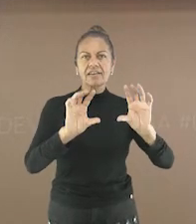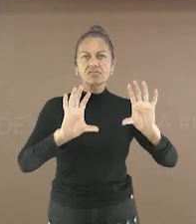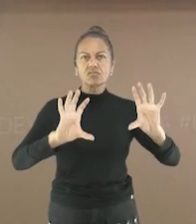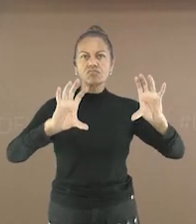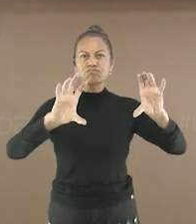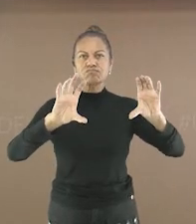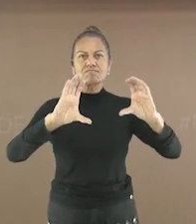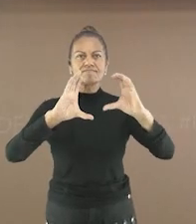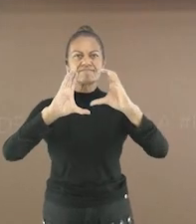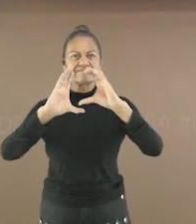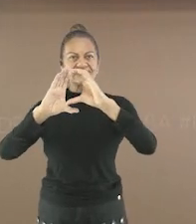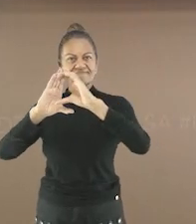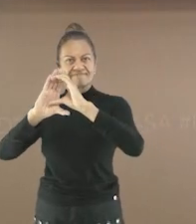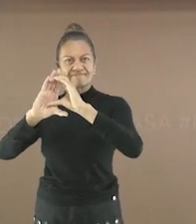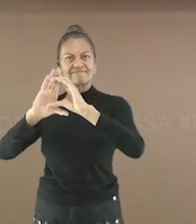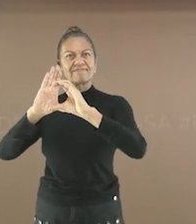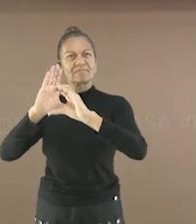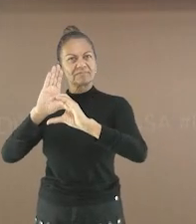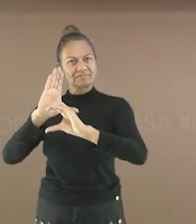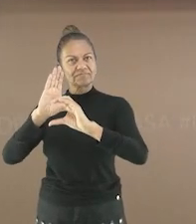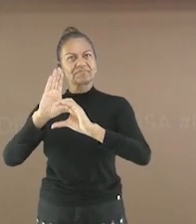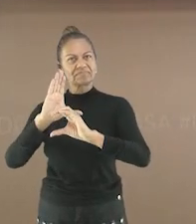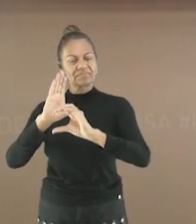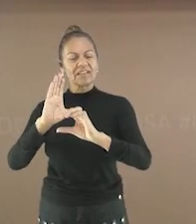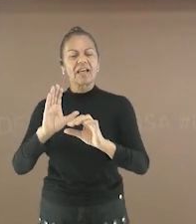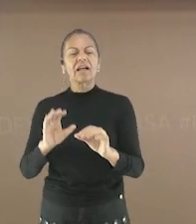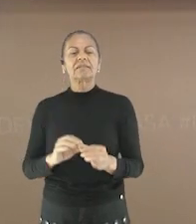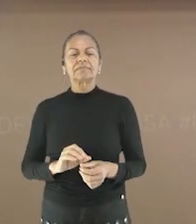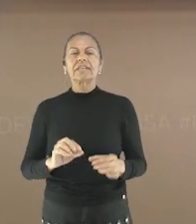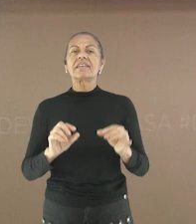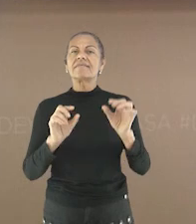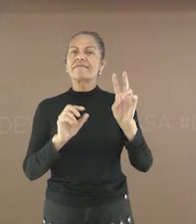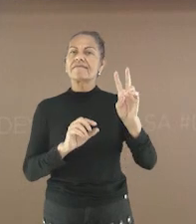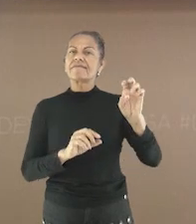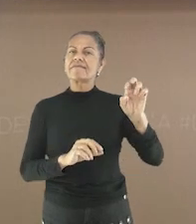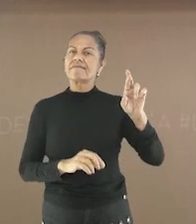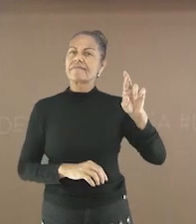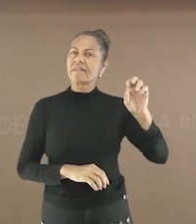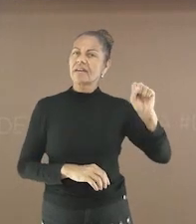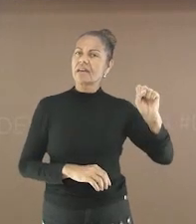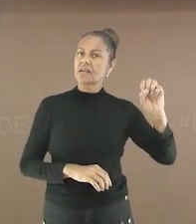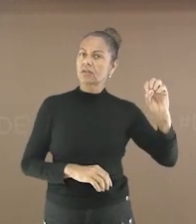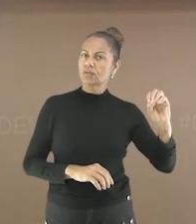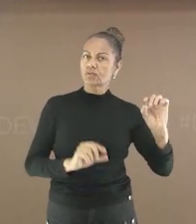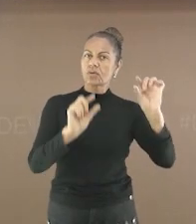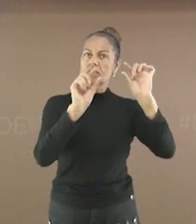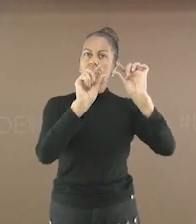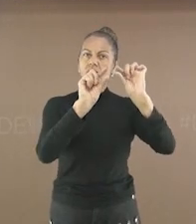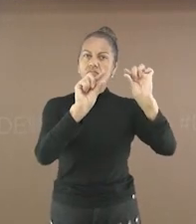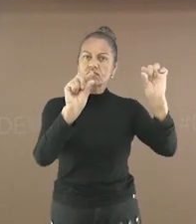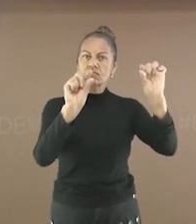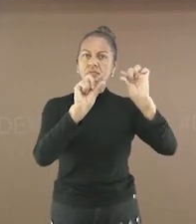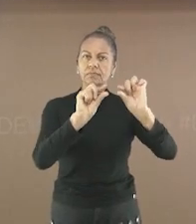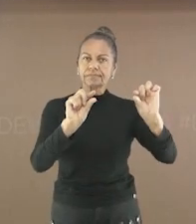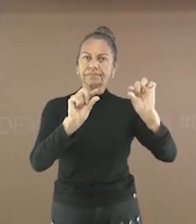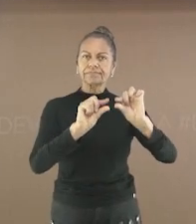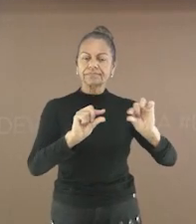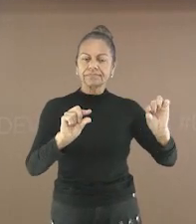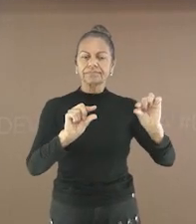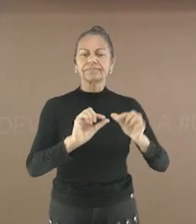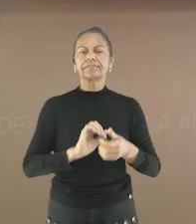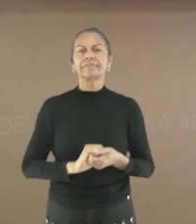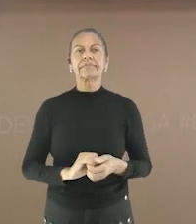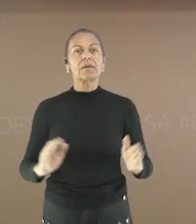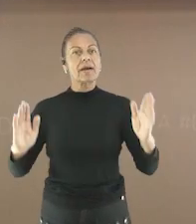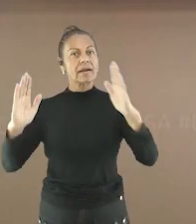Estrofe é o conjunto de versos Mas e os versos? Os versos são cada linha do poema, da canção, da música